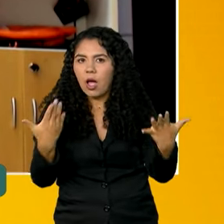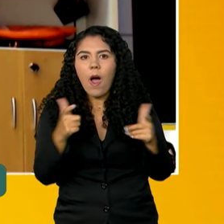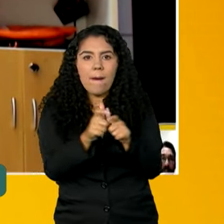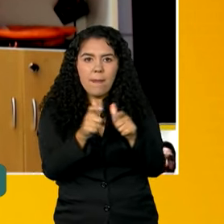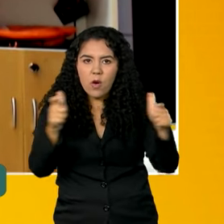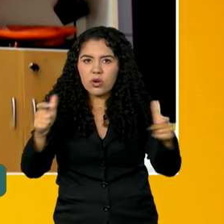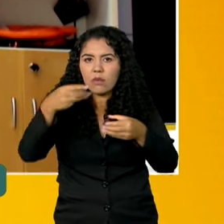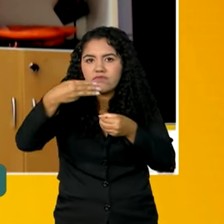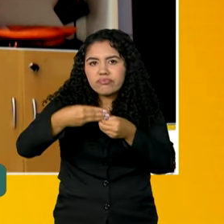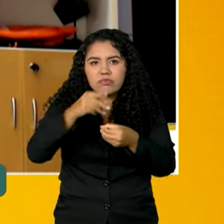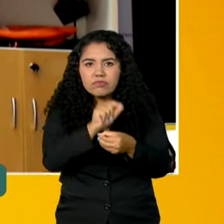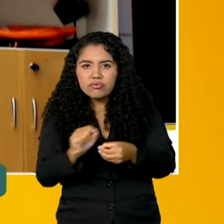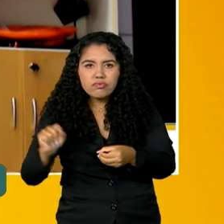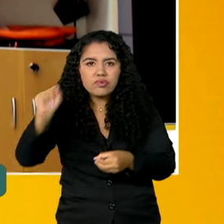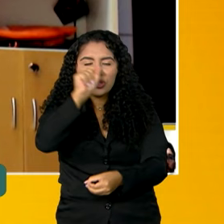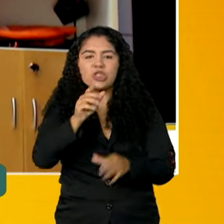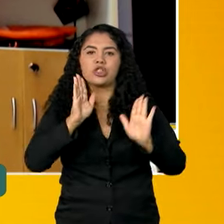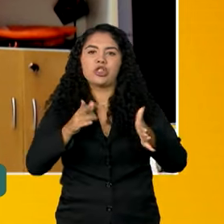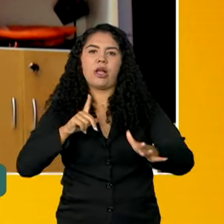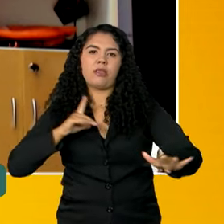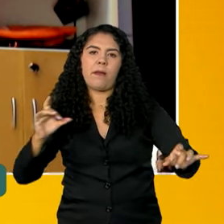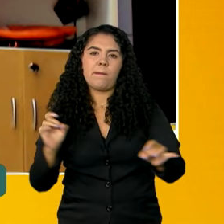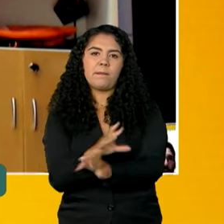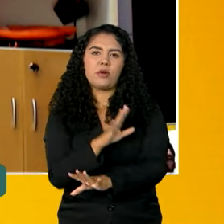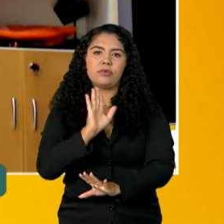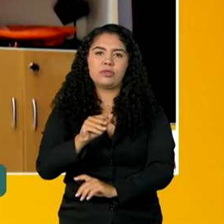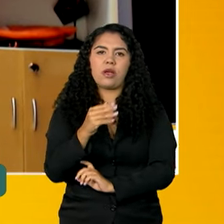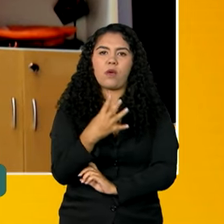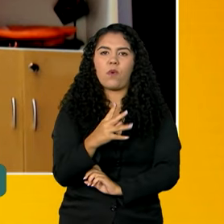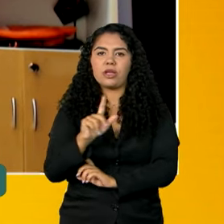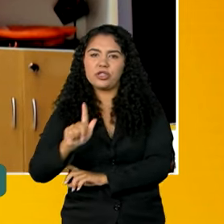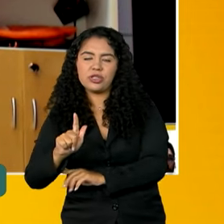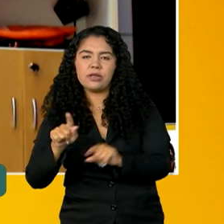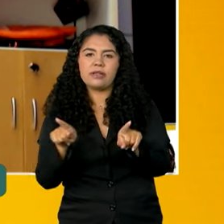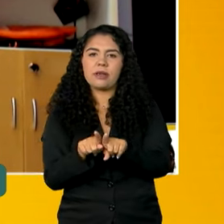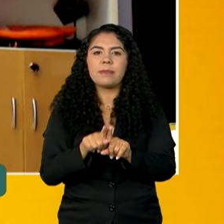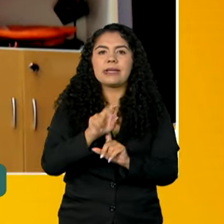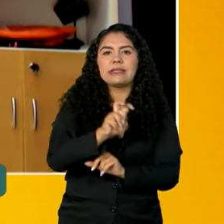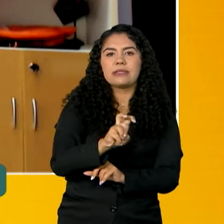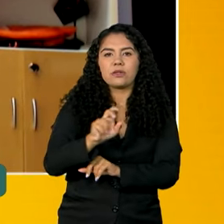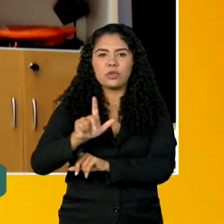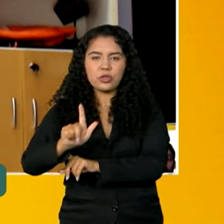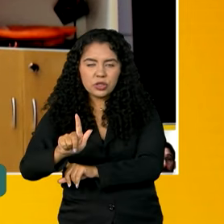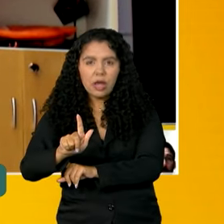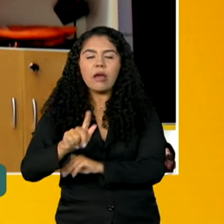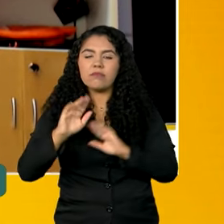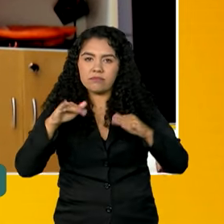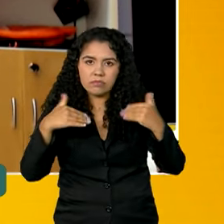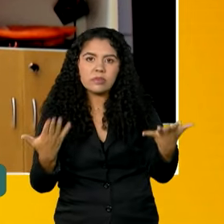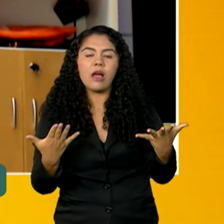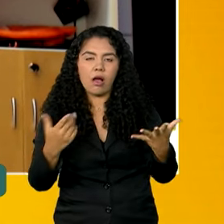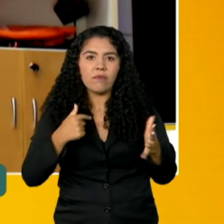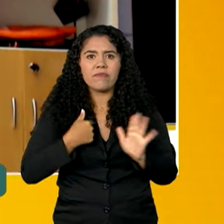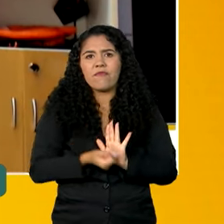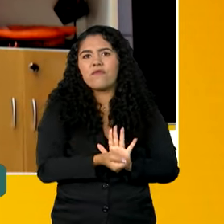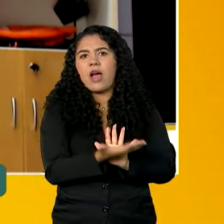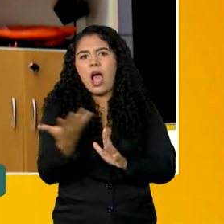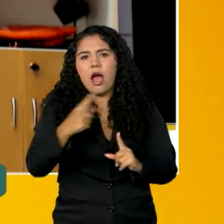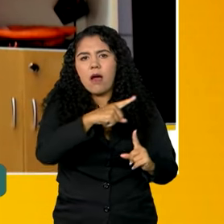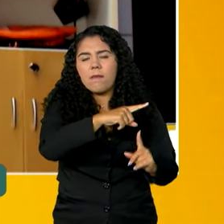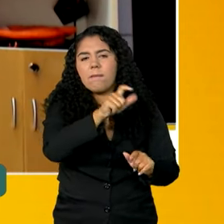dos municípios hoje do Brasil já tem cobertura 4 e 5G. Então, vai atingir um número muito grande de pessoas,